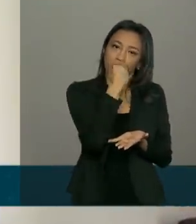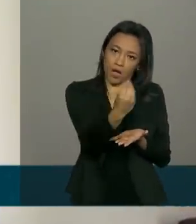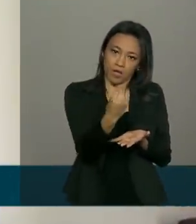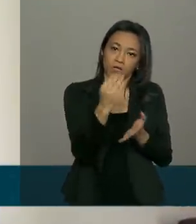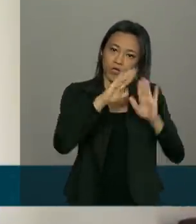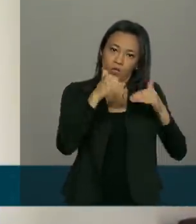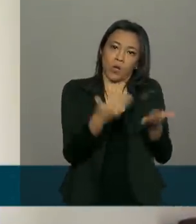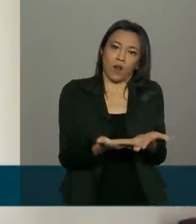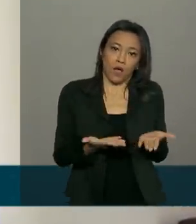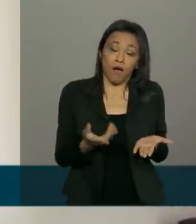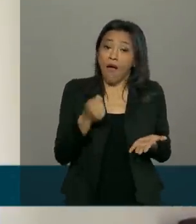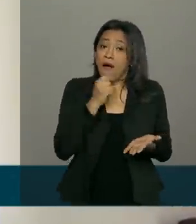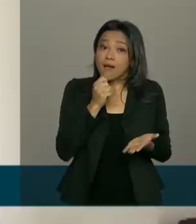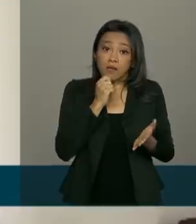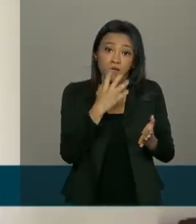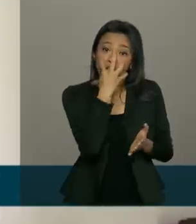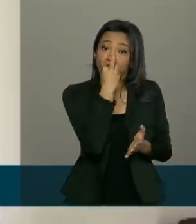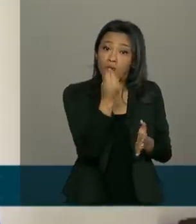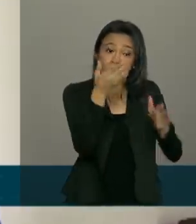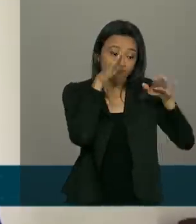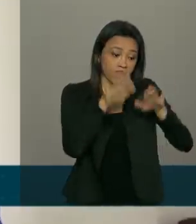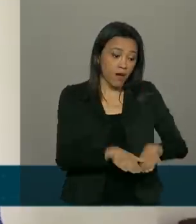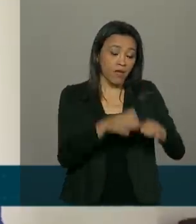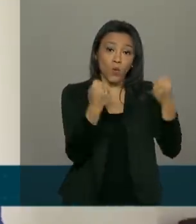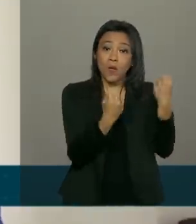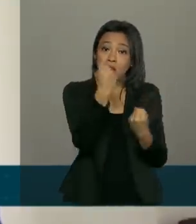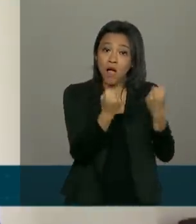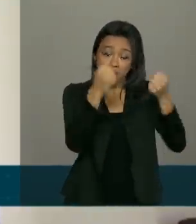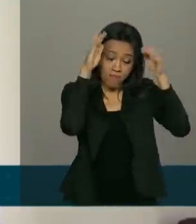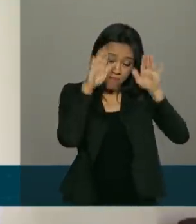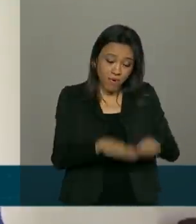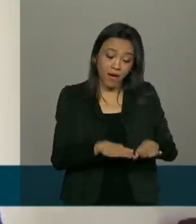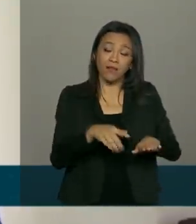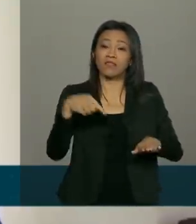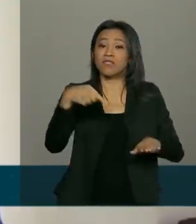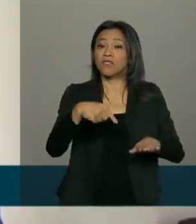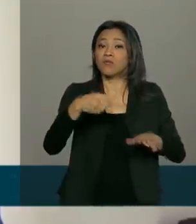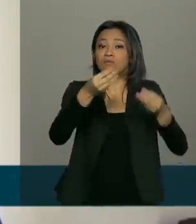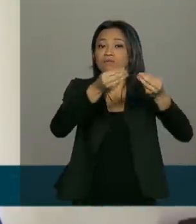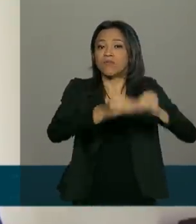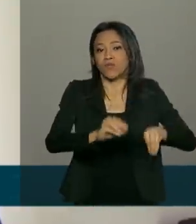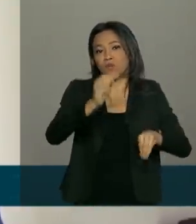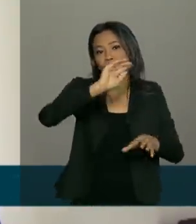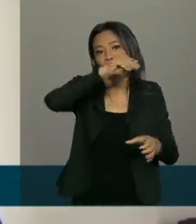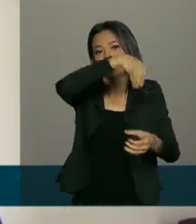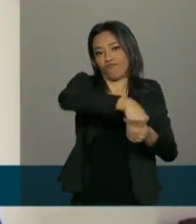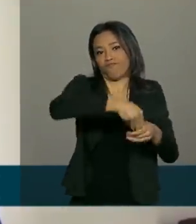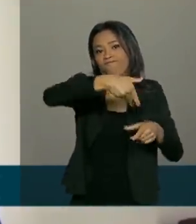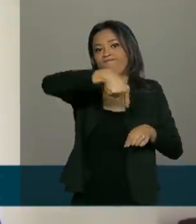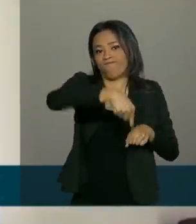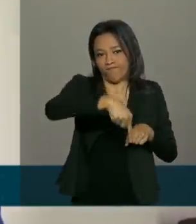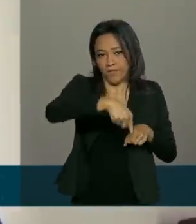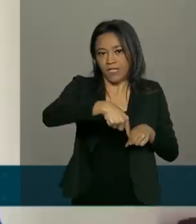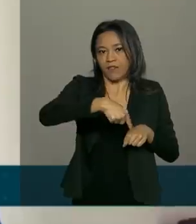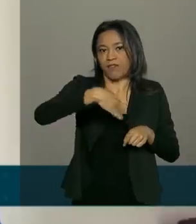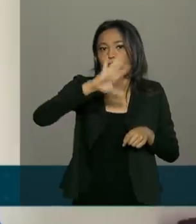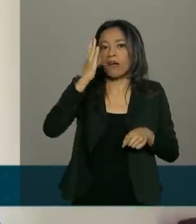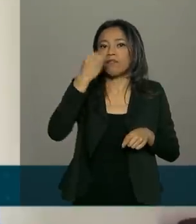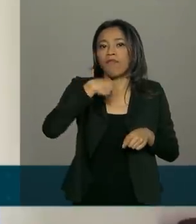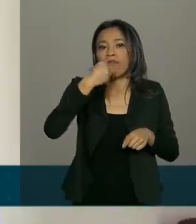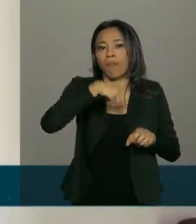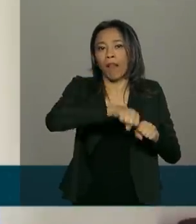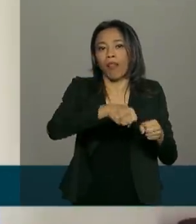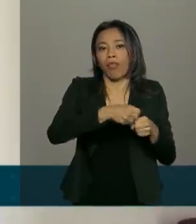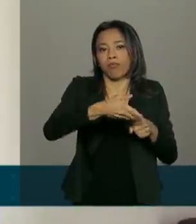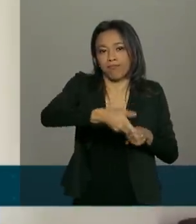rodando, temos um custo muito alto. O carro parado, ele gera depreciação, o carro passa a quebrar mais e tem